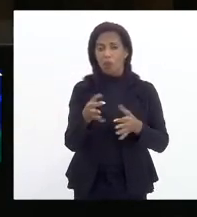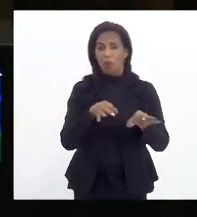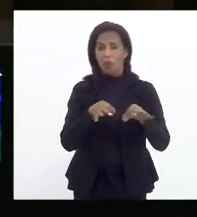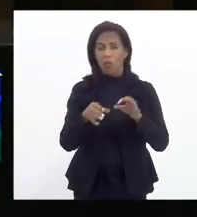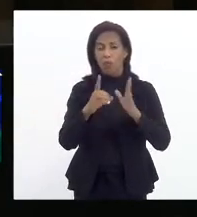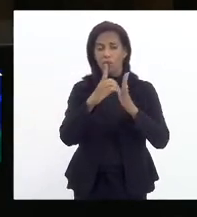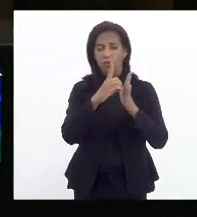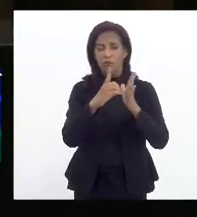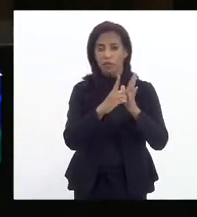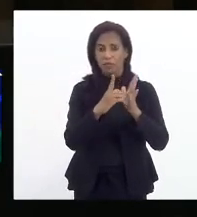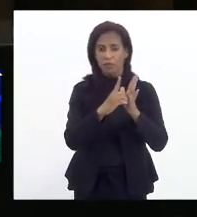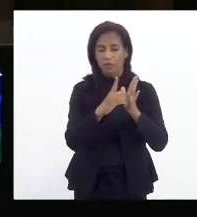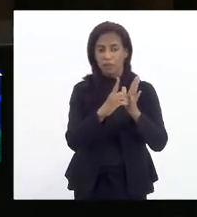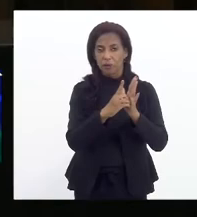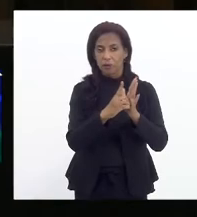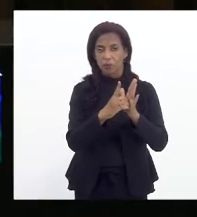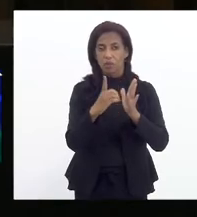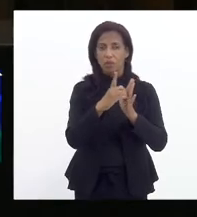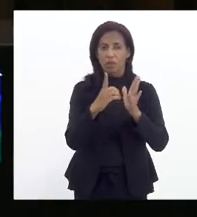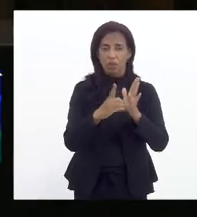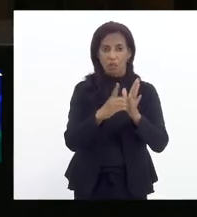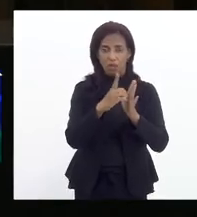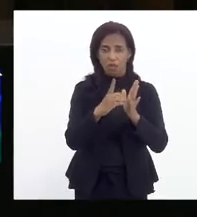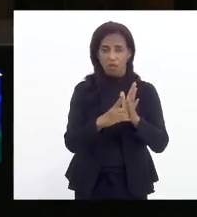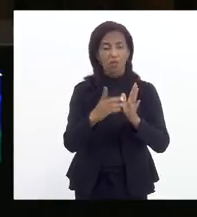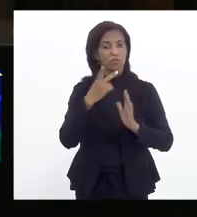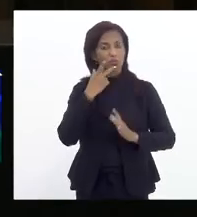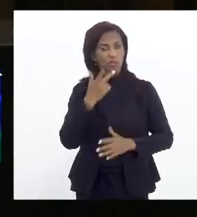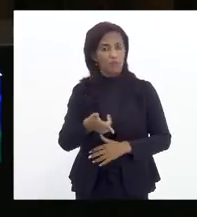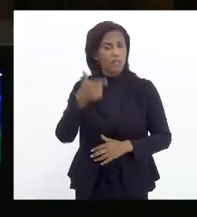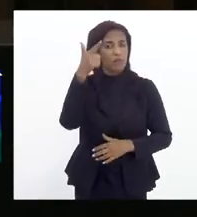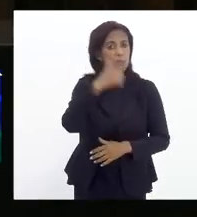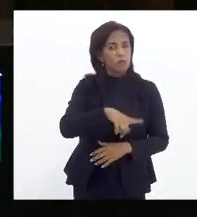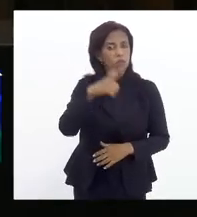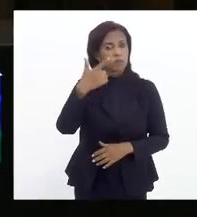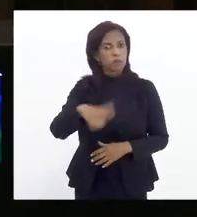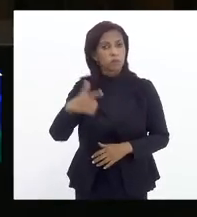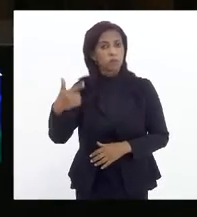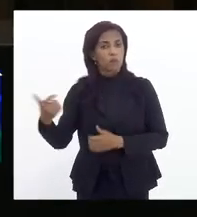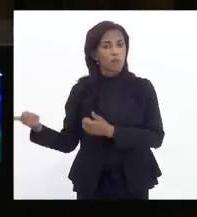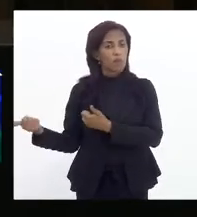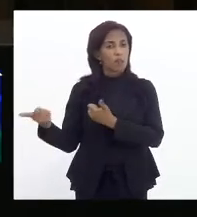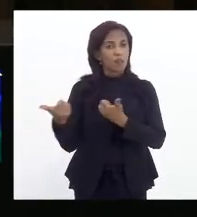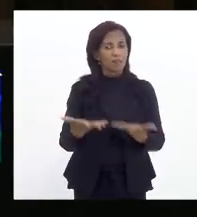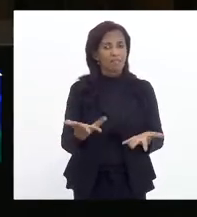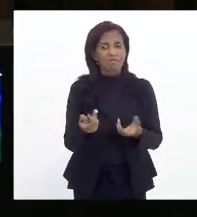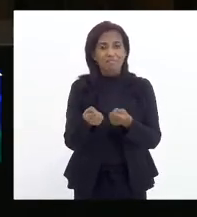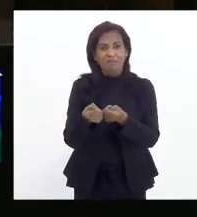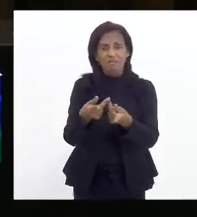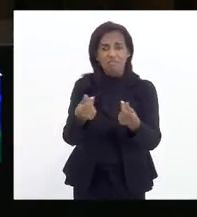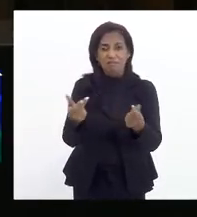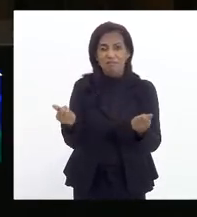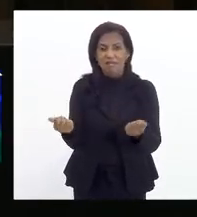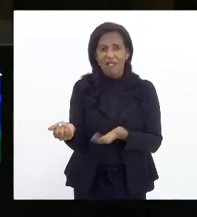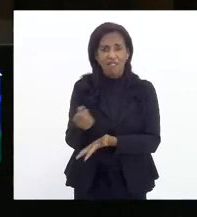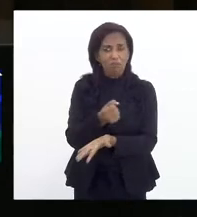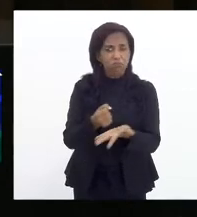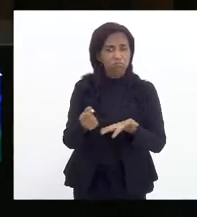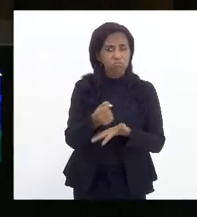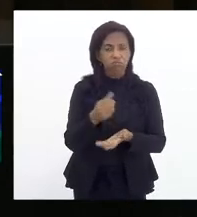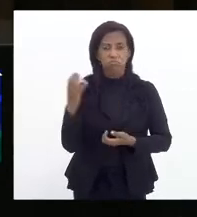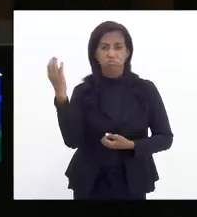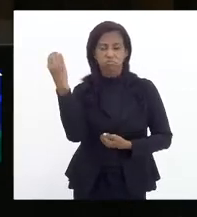um decreto. Decreto que eu já disse várias vezes que não trazem nenhum embasamento